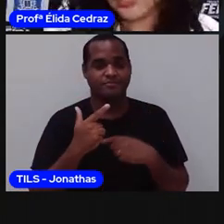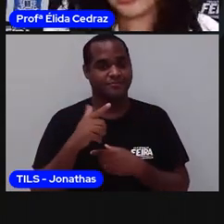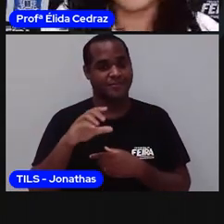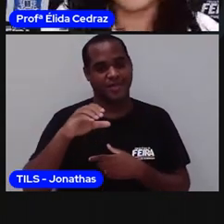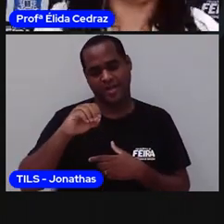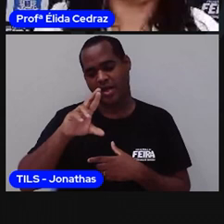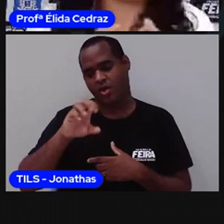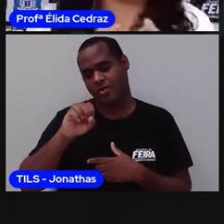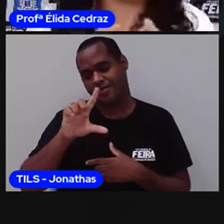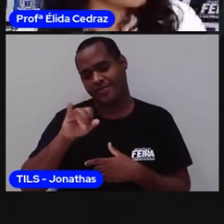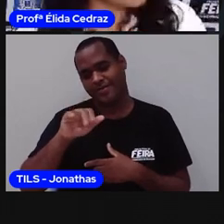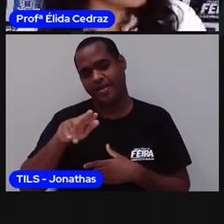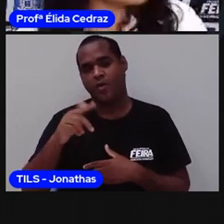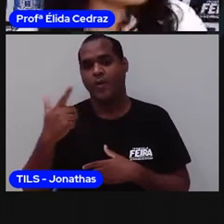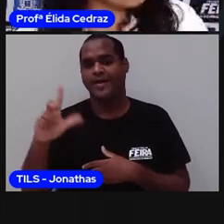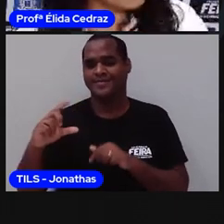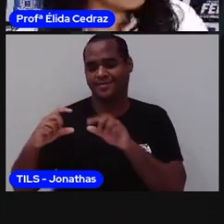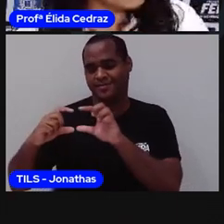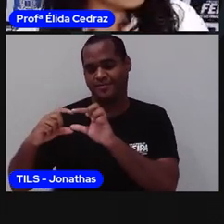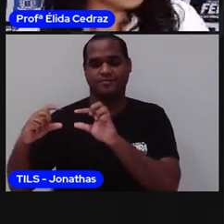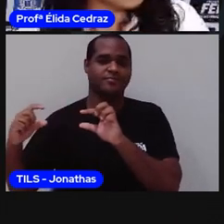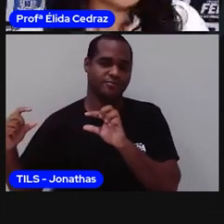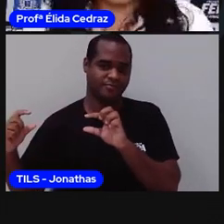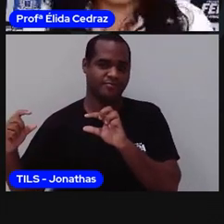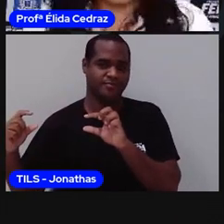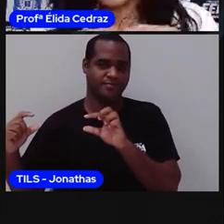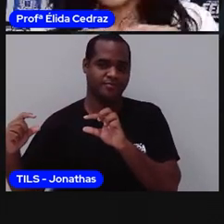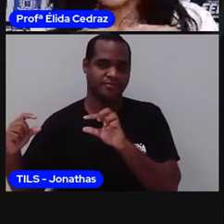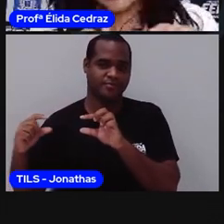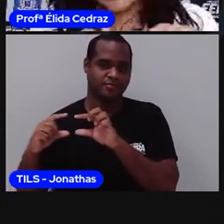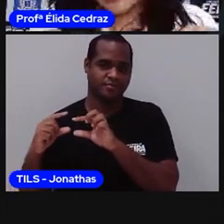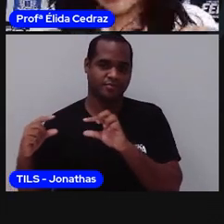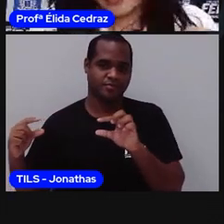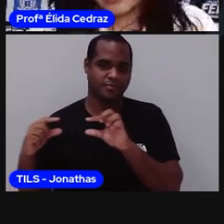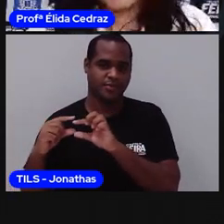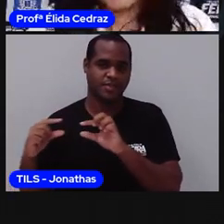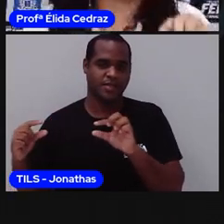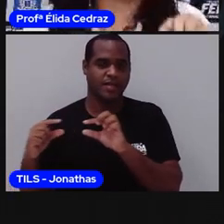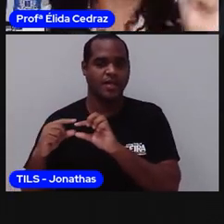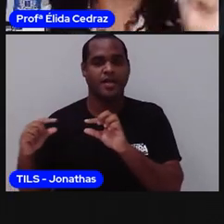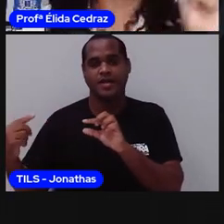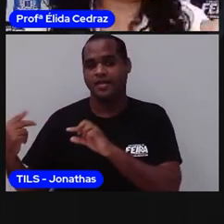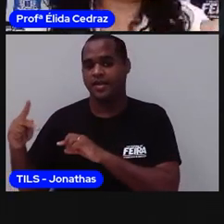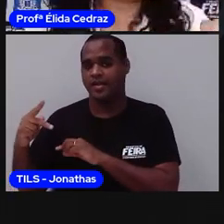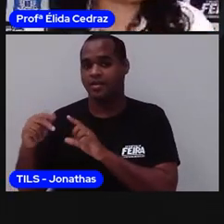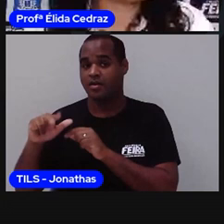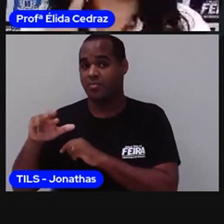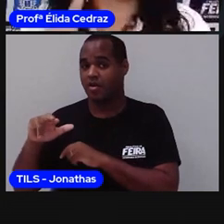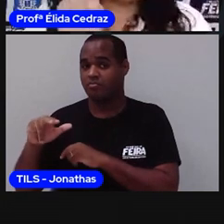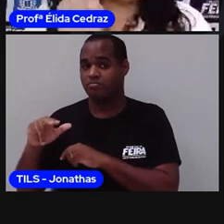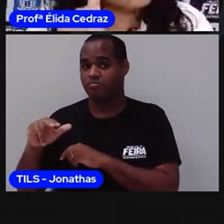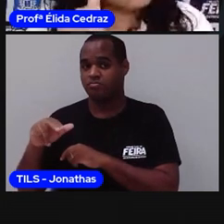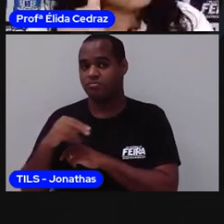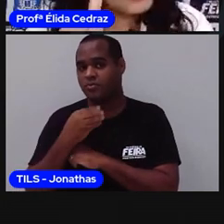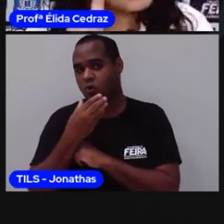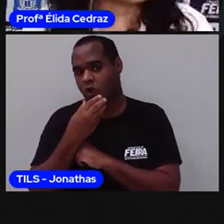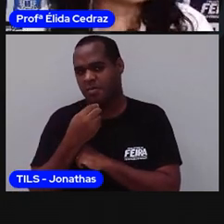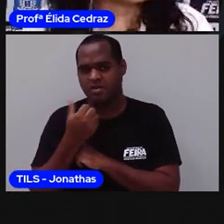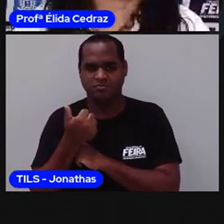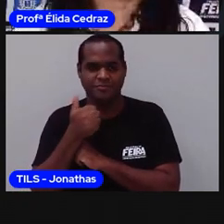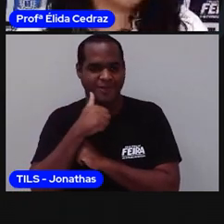Carolina. Um quadradinho para você e na mesma linha, quadradinhos. Um